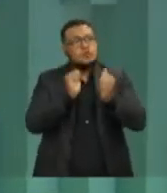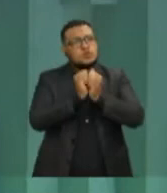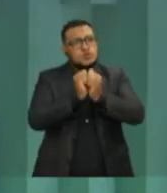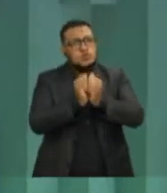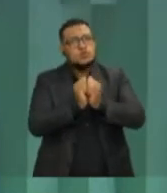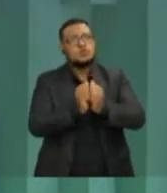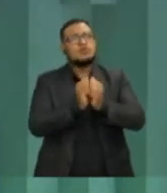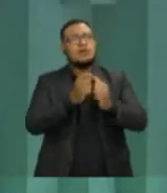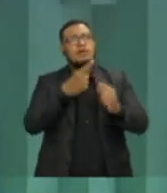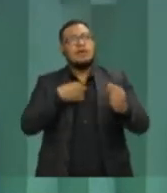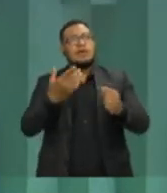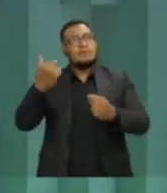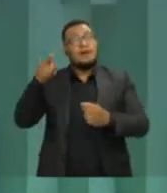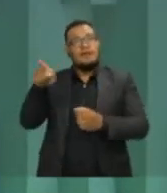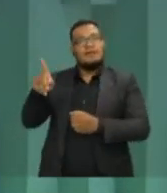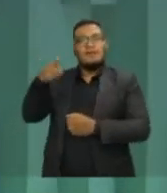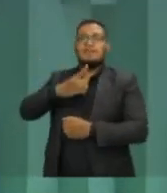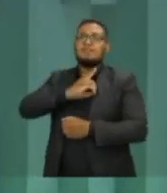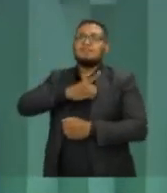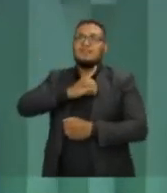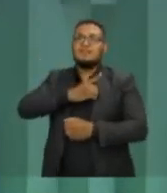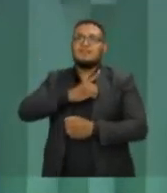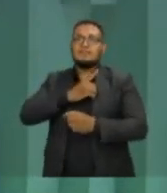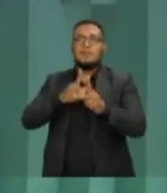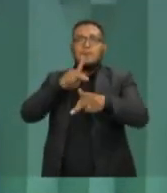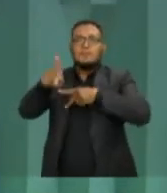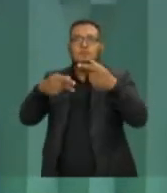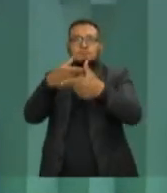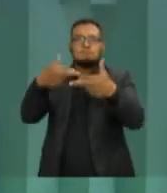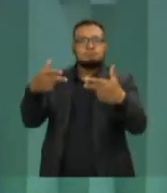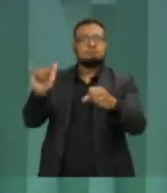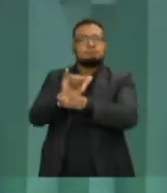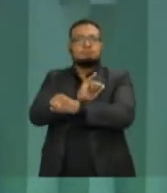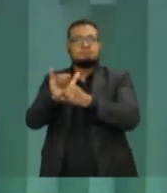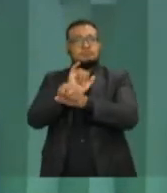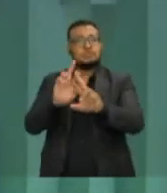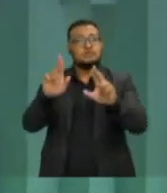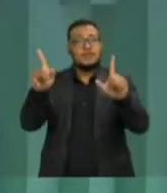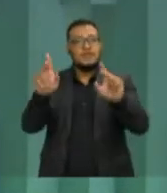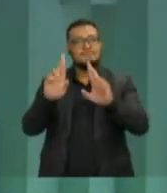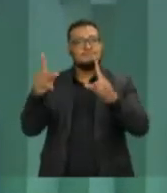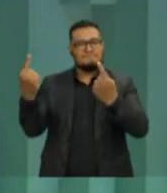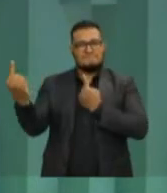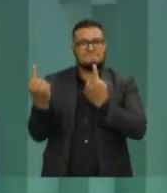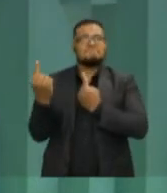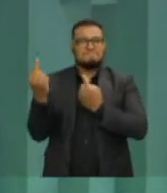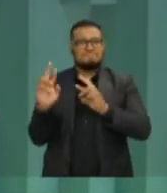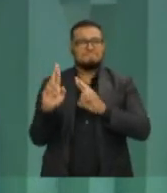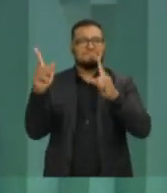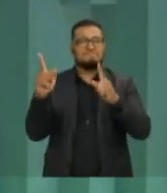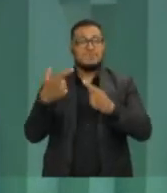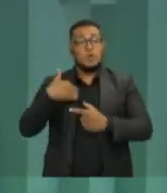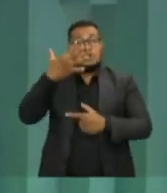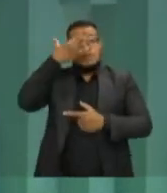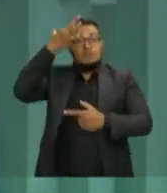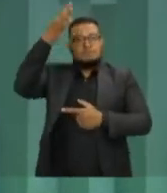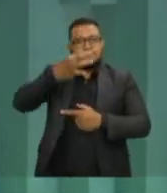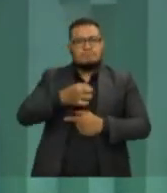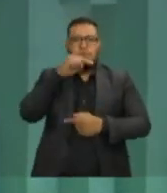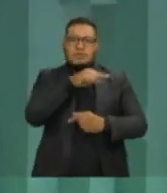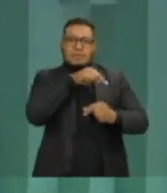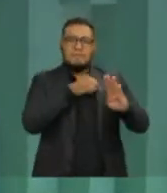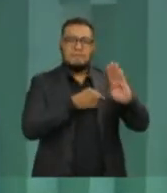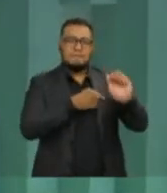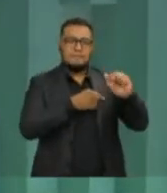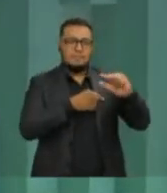campanha, eu não sou delegado, eu sou um cidadão do povo, uma vida muito simples. Esta é a nossa diferença. Então, eu tenho certeza que o Bancovix é